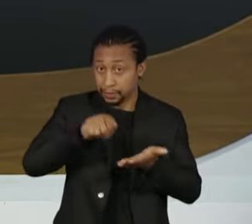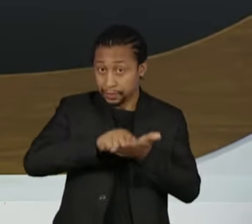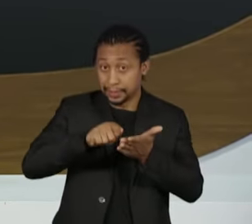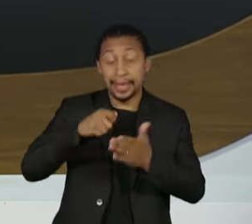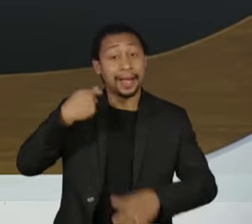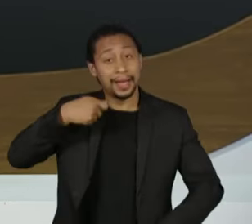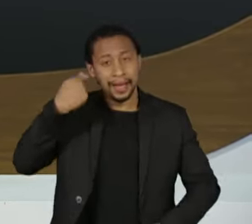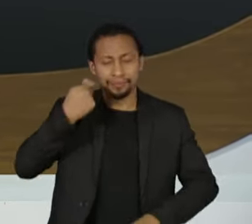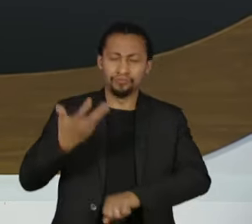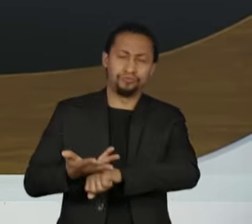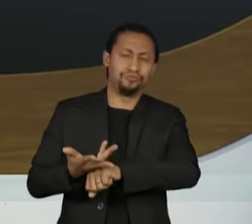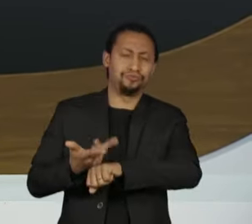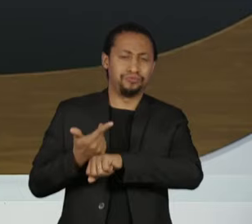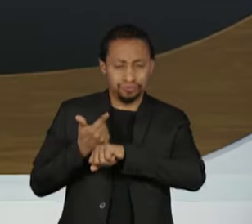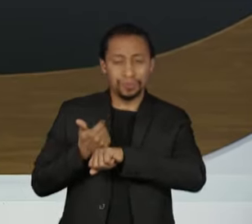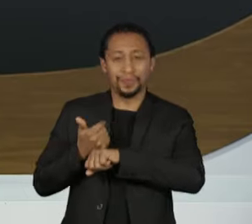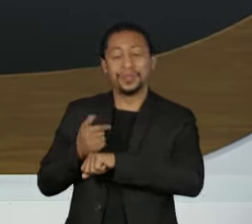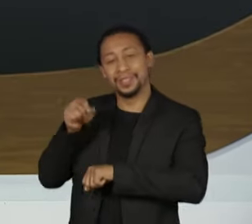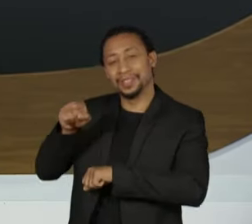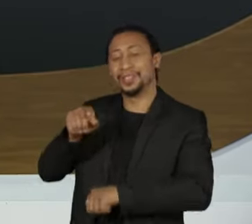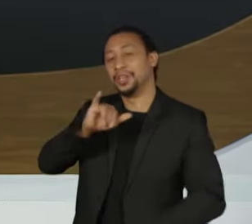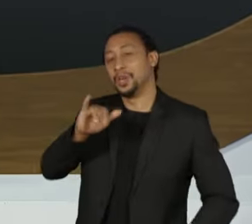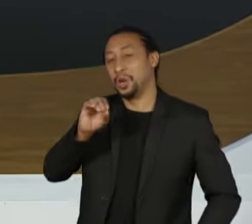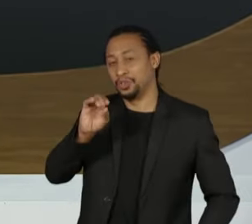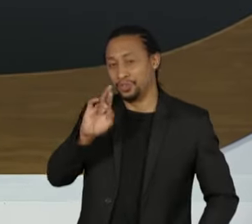multitalentoso do Seu Jorge. Até lá.